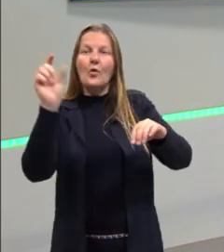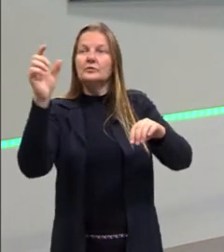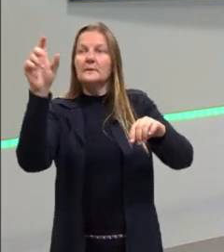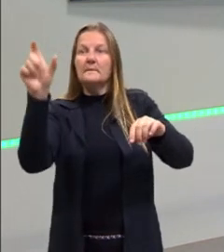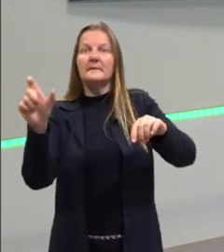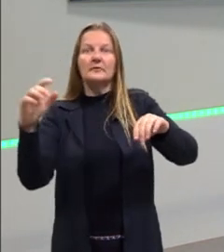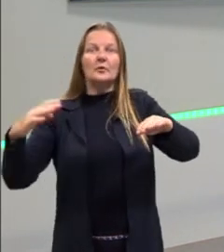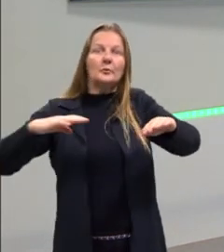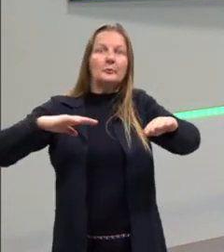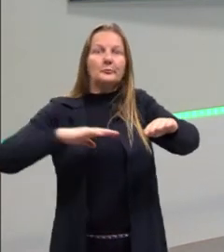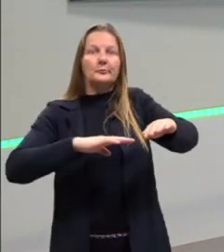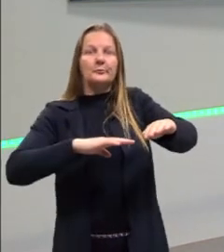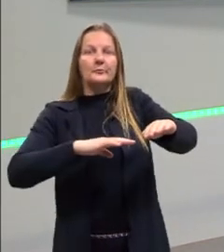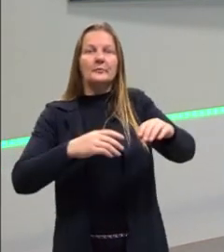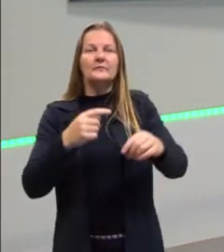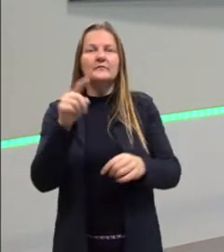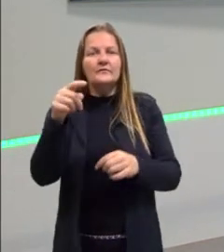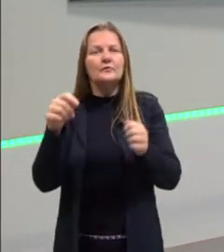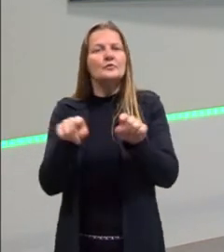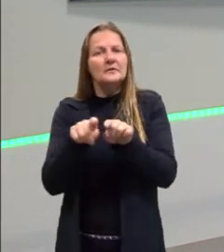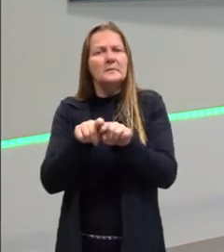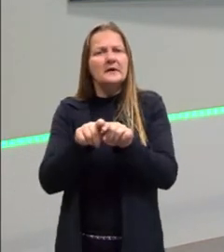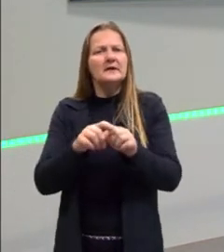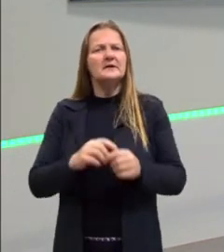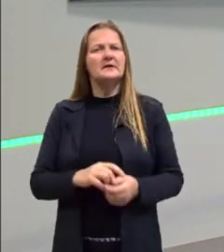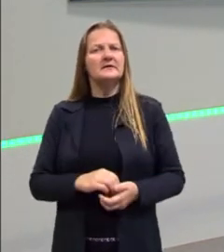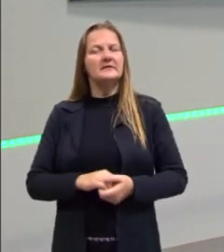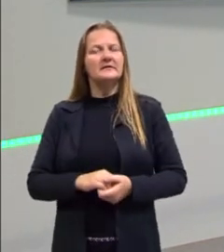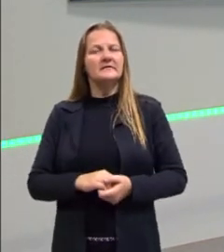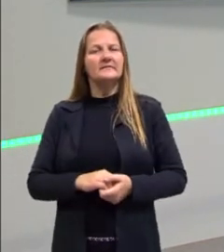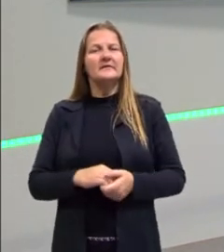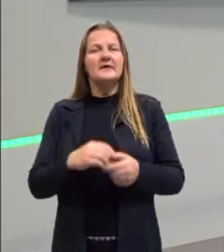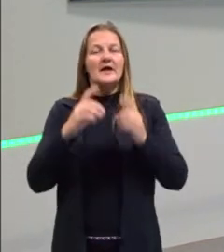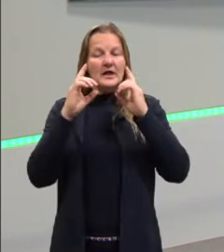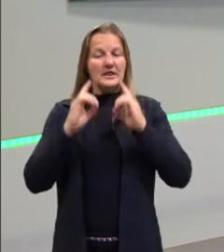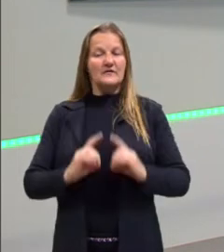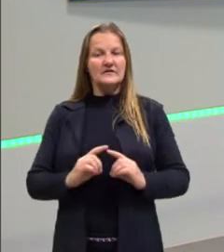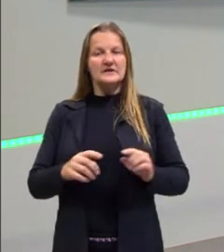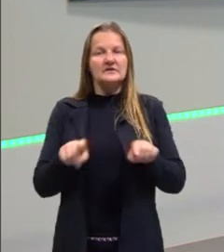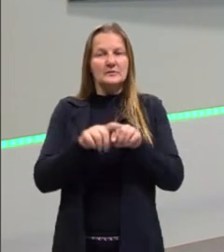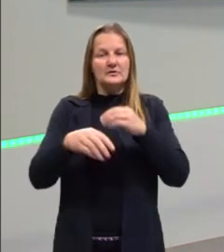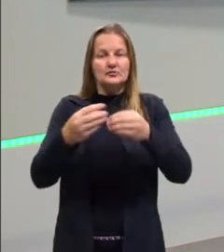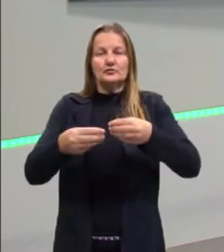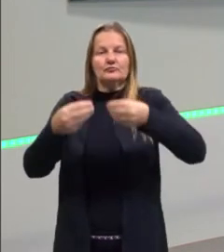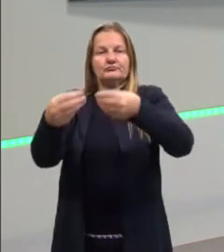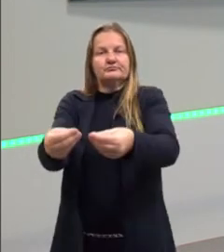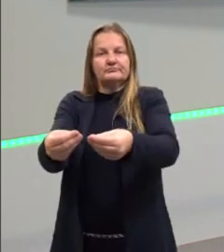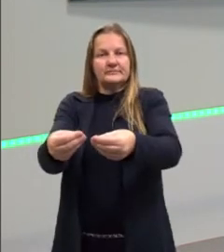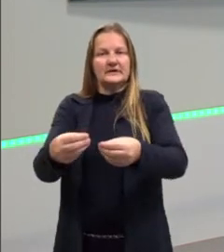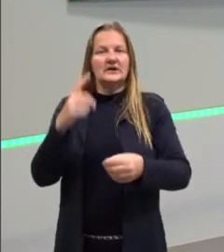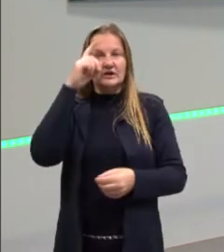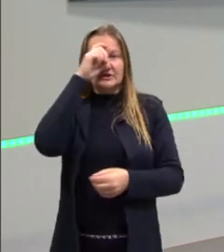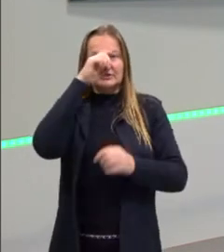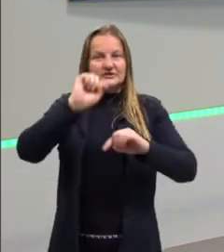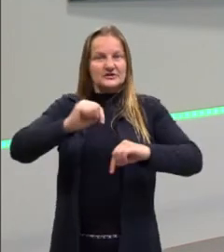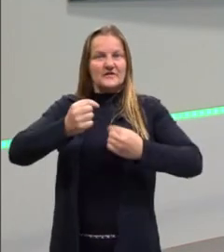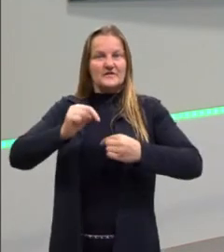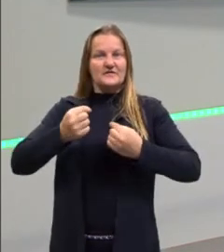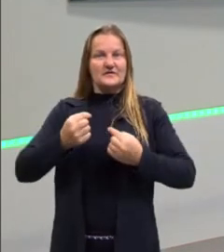estacionamento, fique também com a minha deficiência, a minha dificuldade, a minha